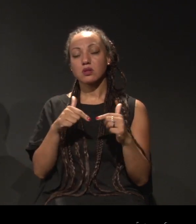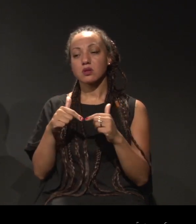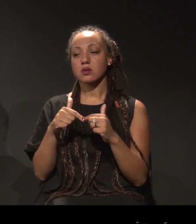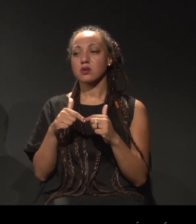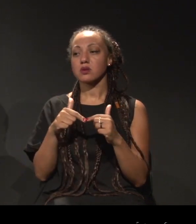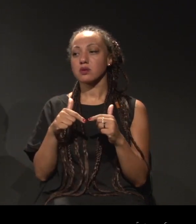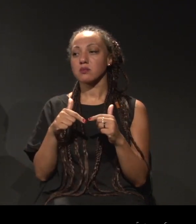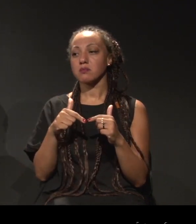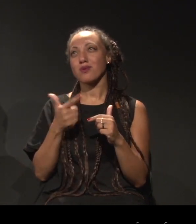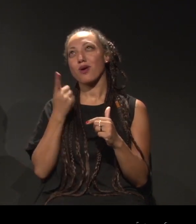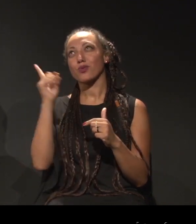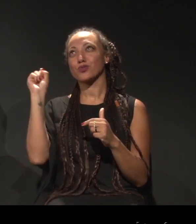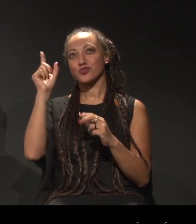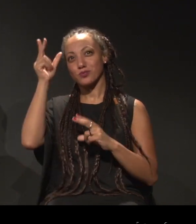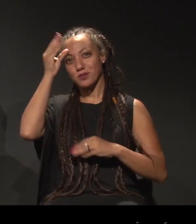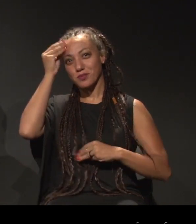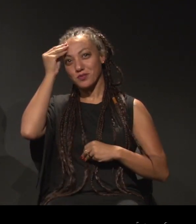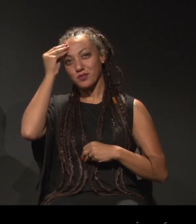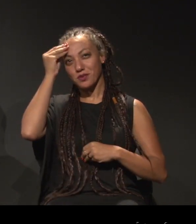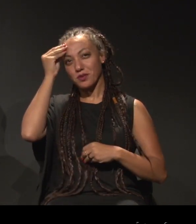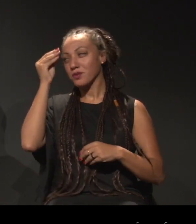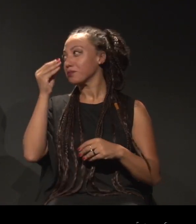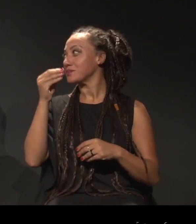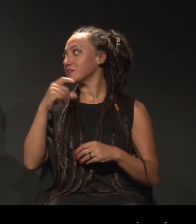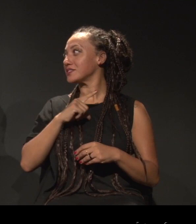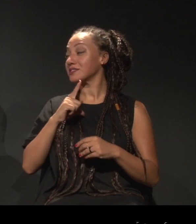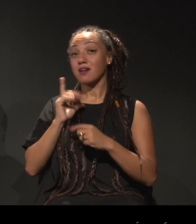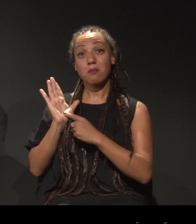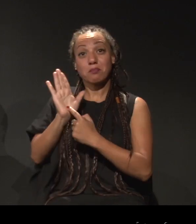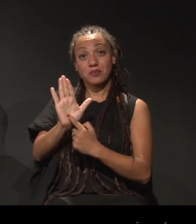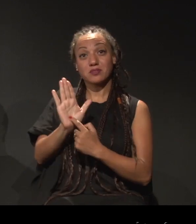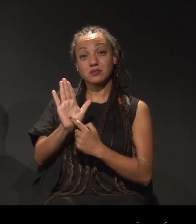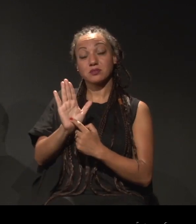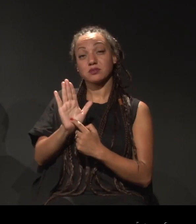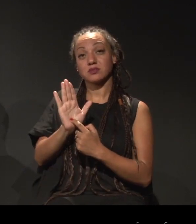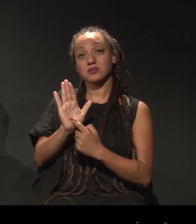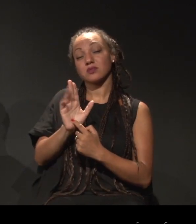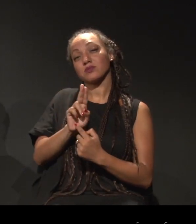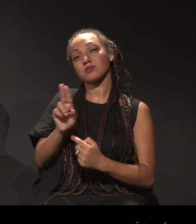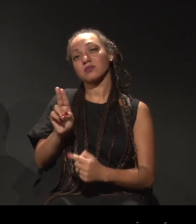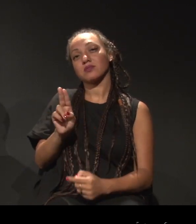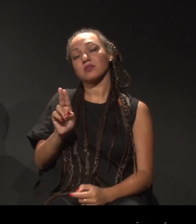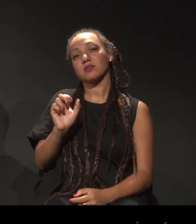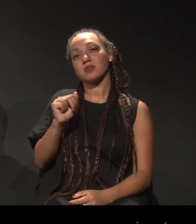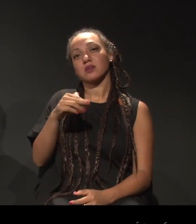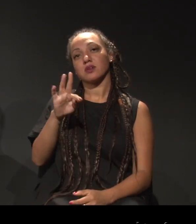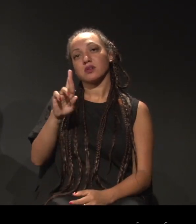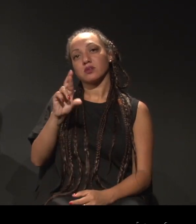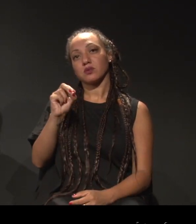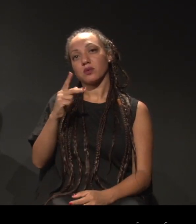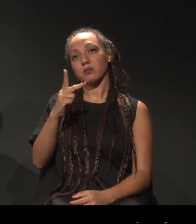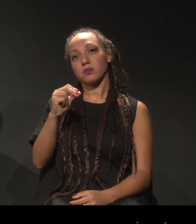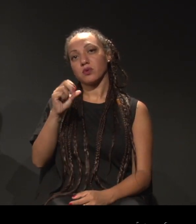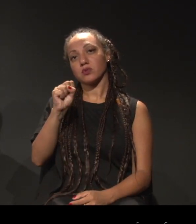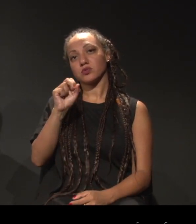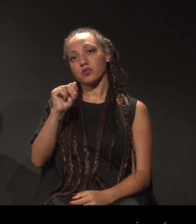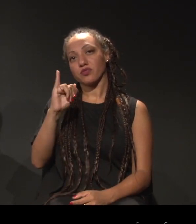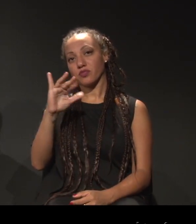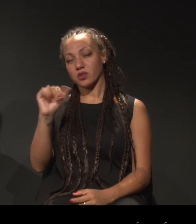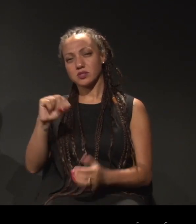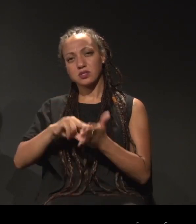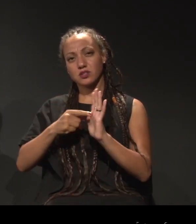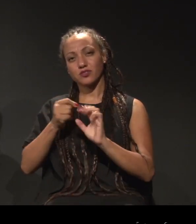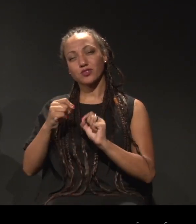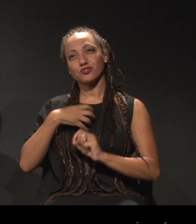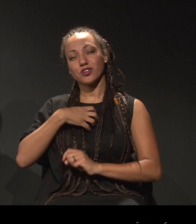performance aqui tem até uma apresentação chamada Antroposofia, que é uma filosofia,